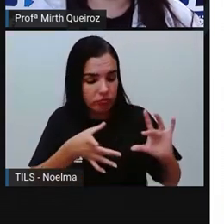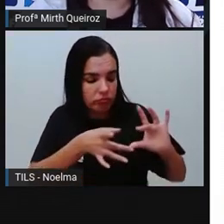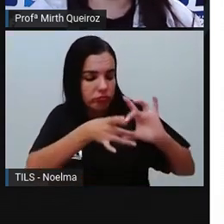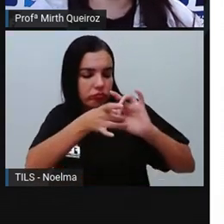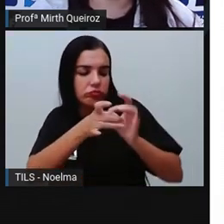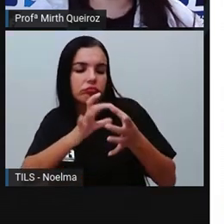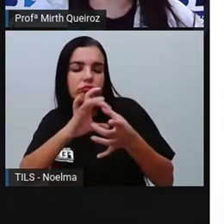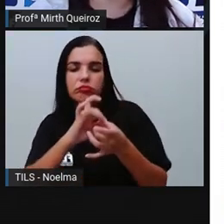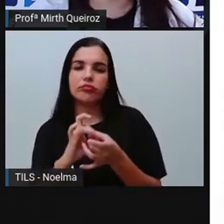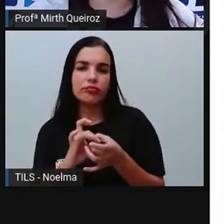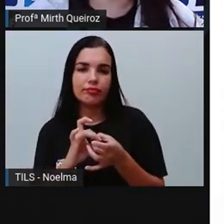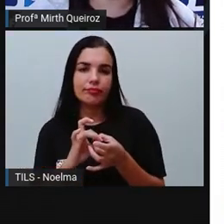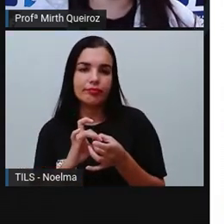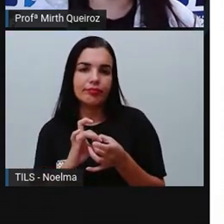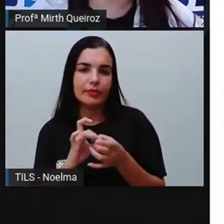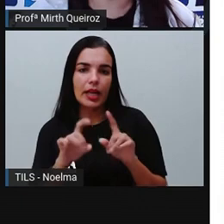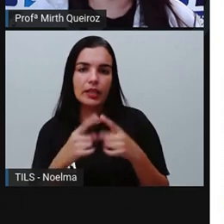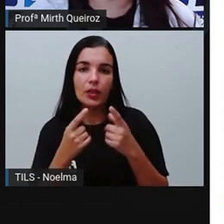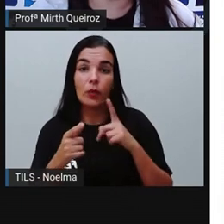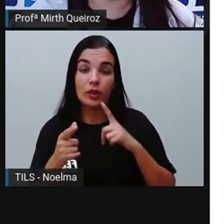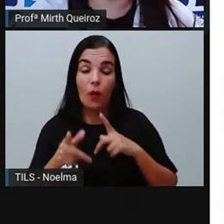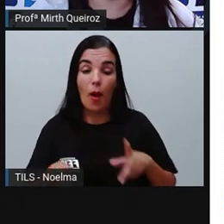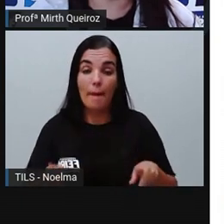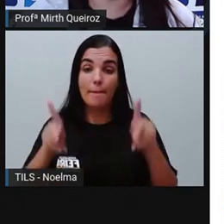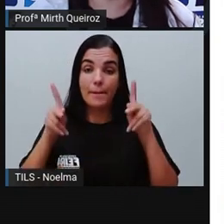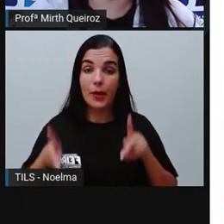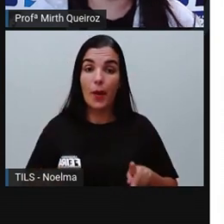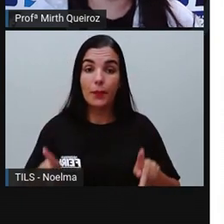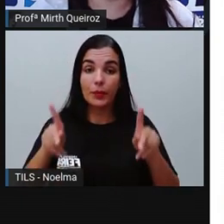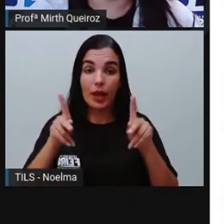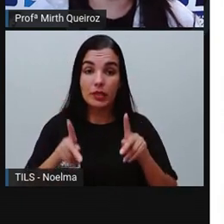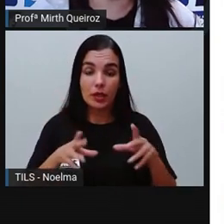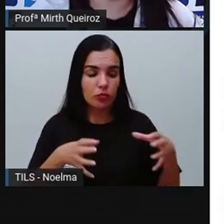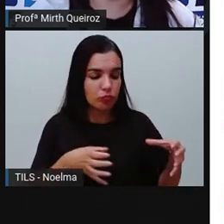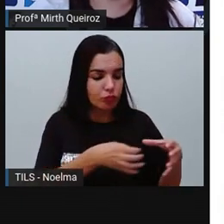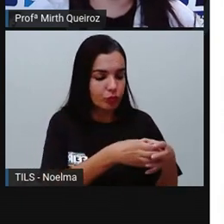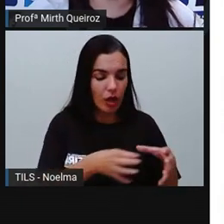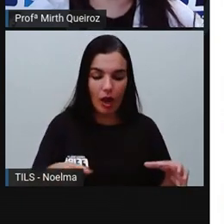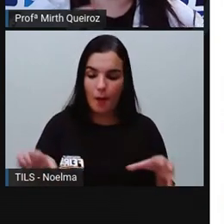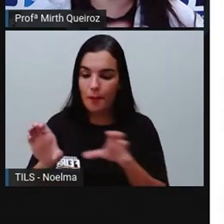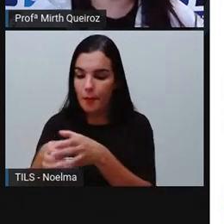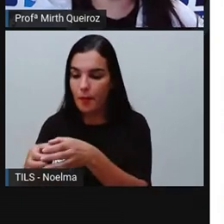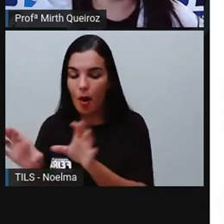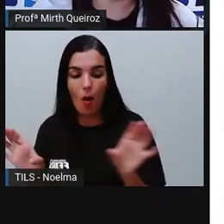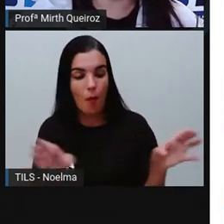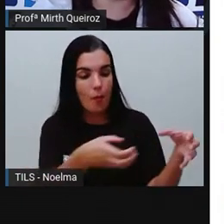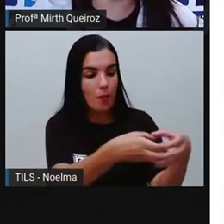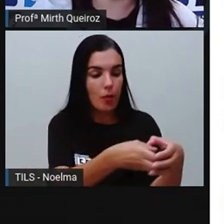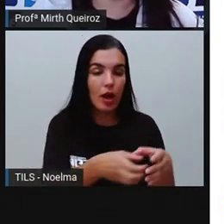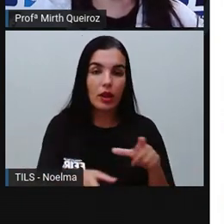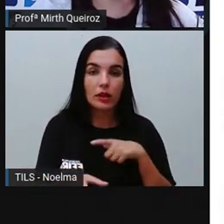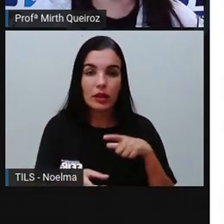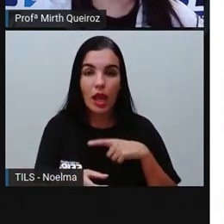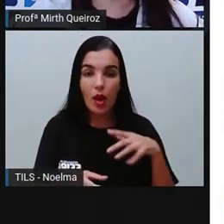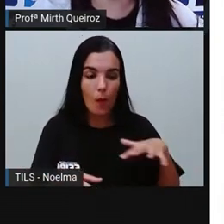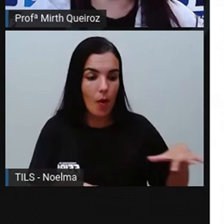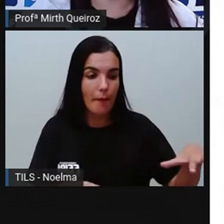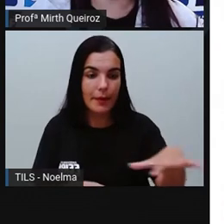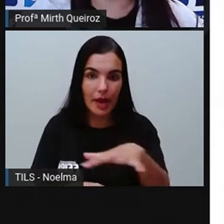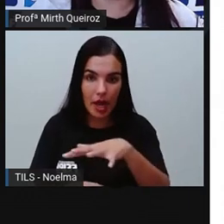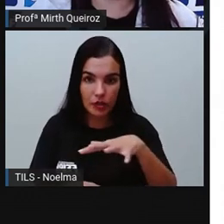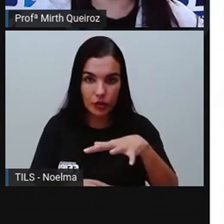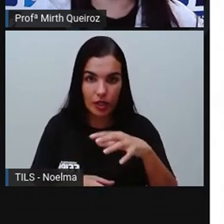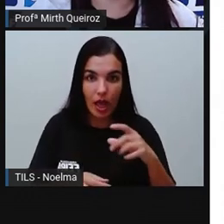as próprias populações que vão formar aí as comunidades, né? Dentro de um ambiente e nesse